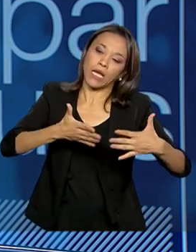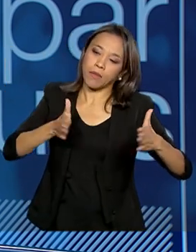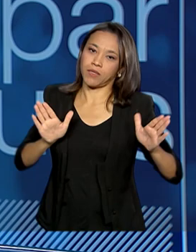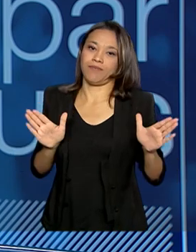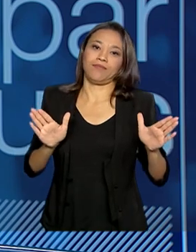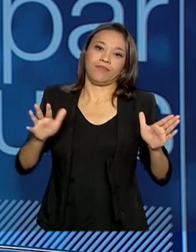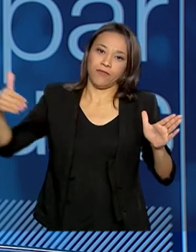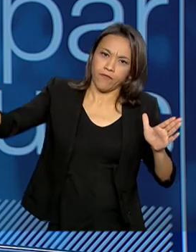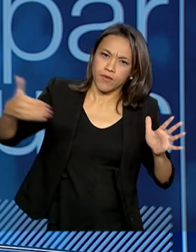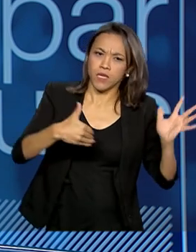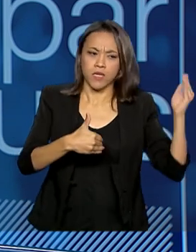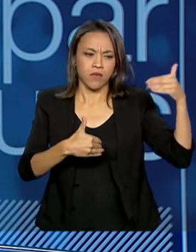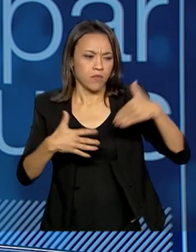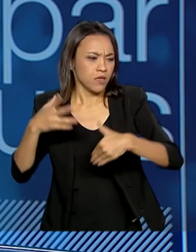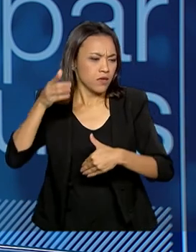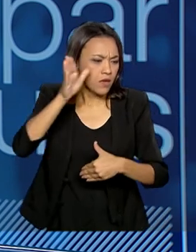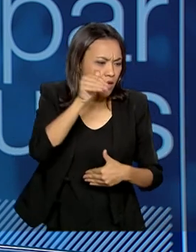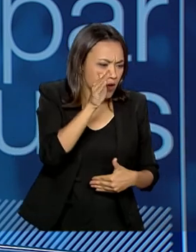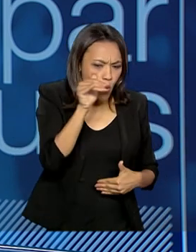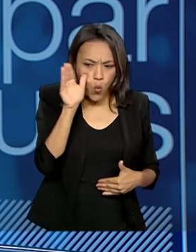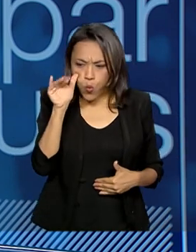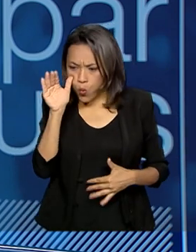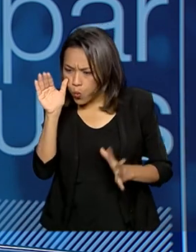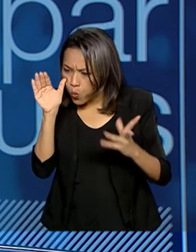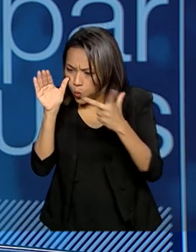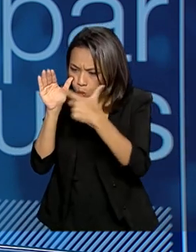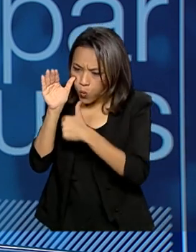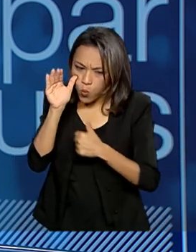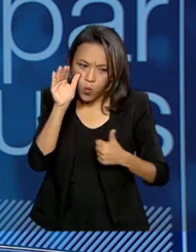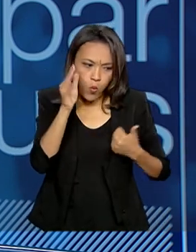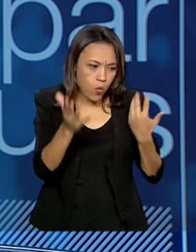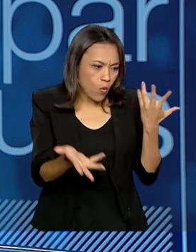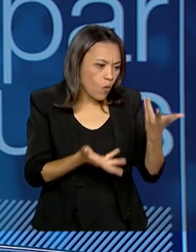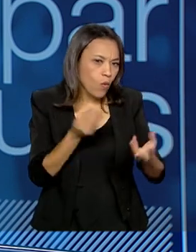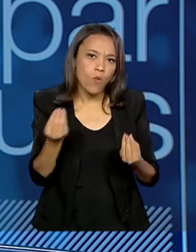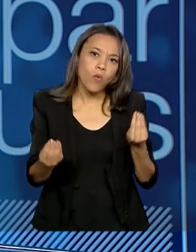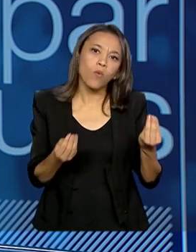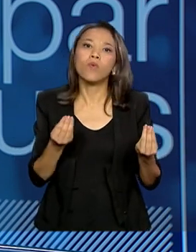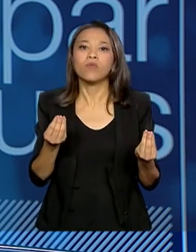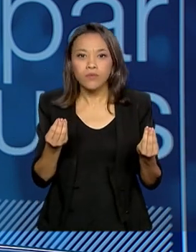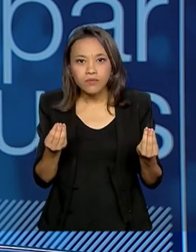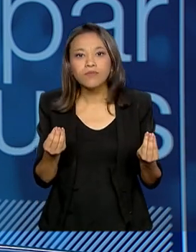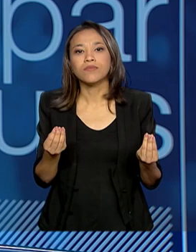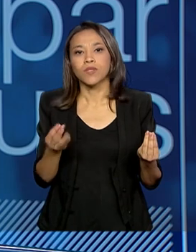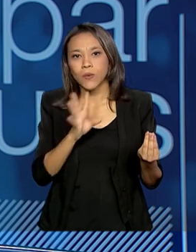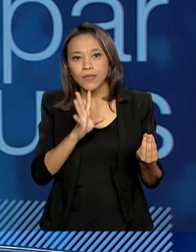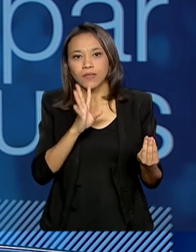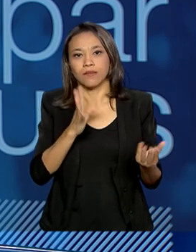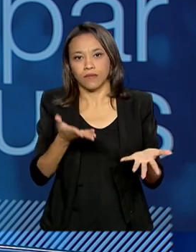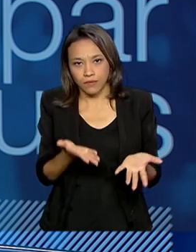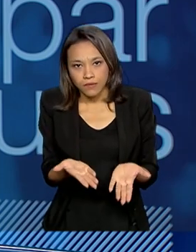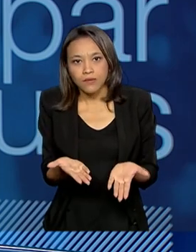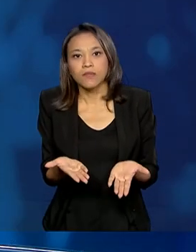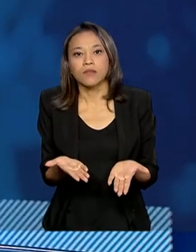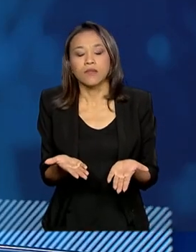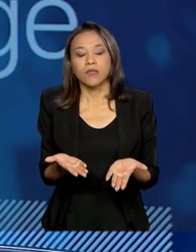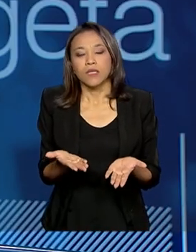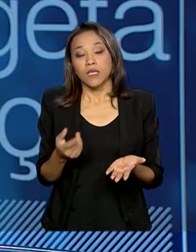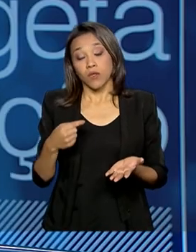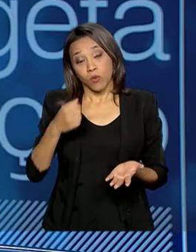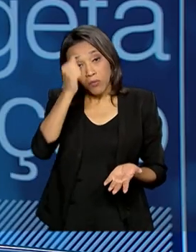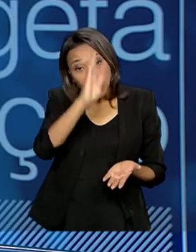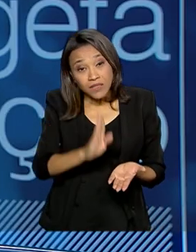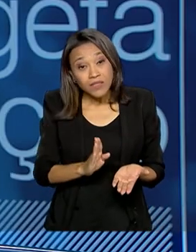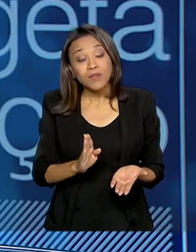você visitar, abrindo para você poder fazer o manejo da madeira, que é nas flornas que nós temos. O